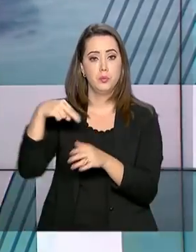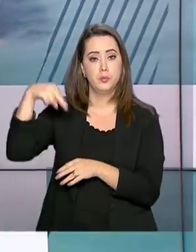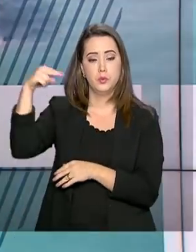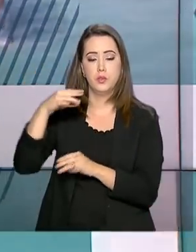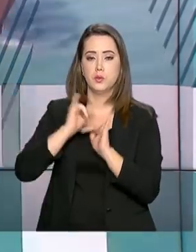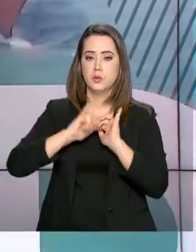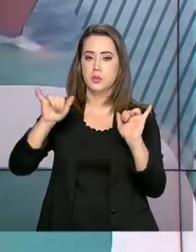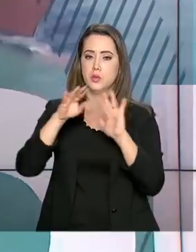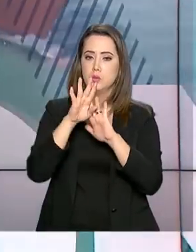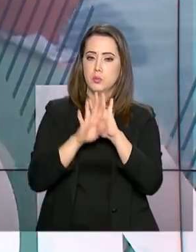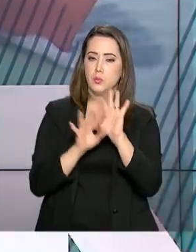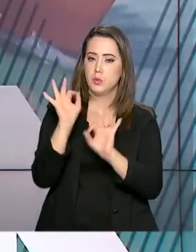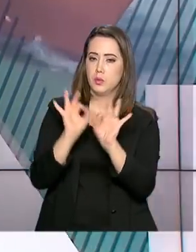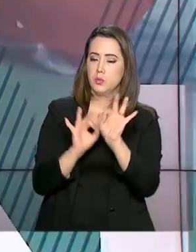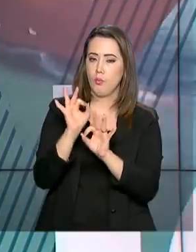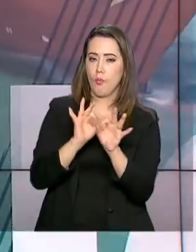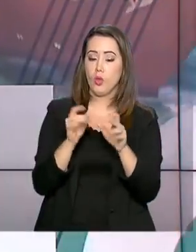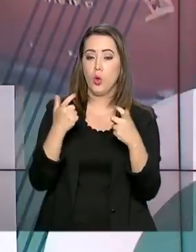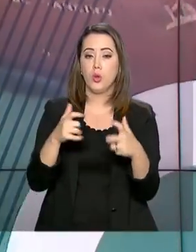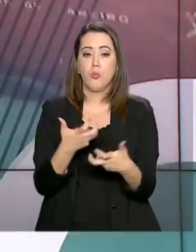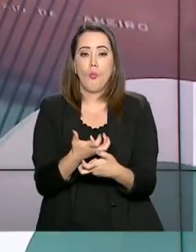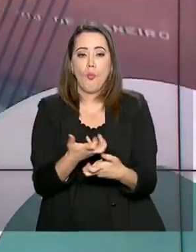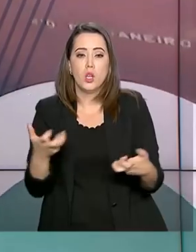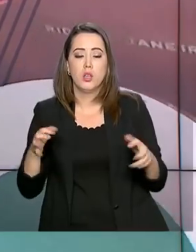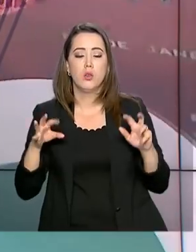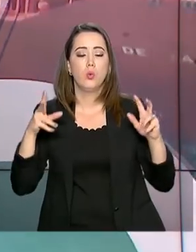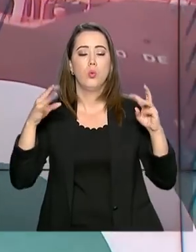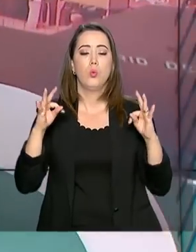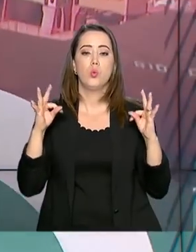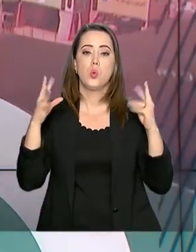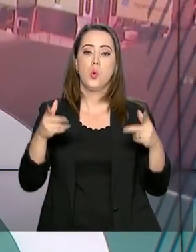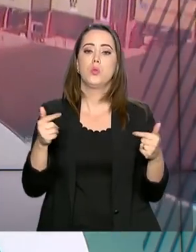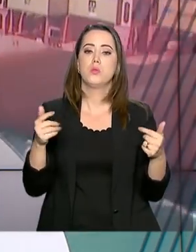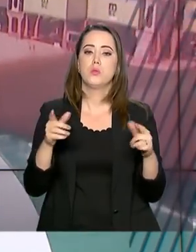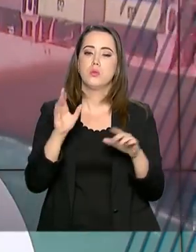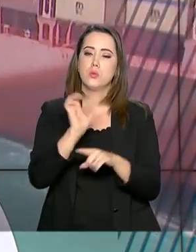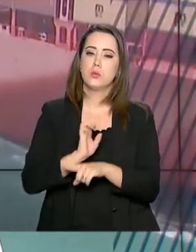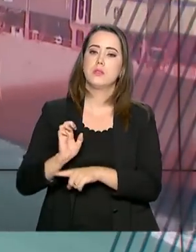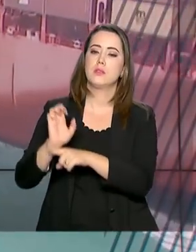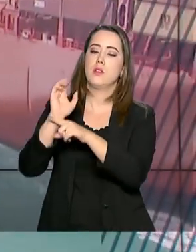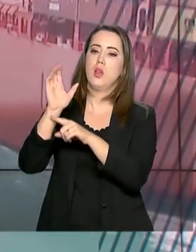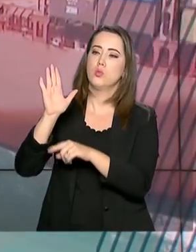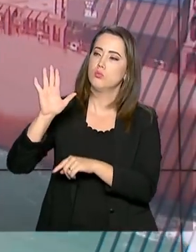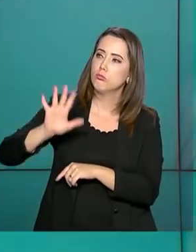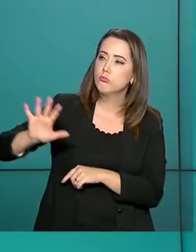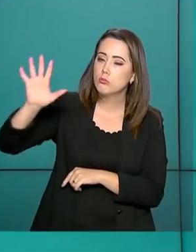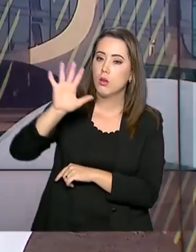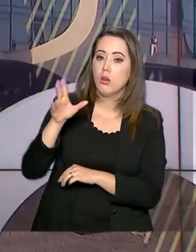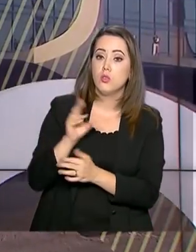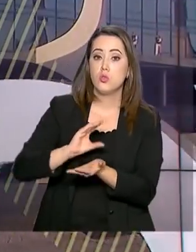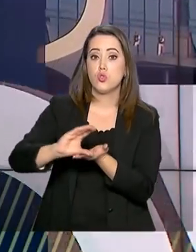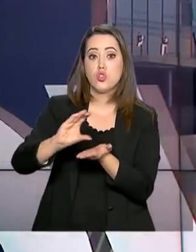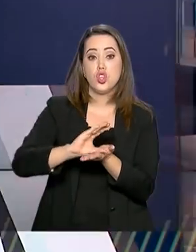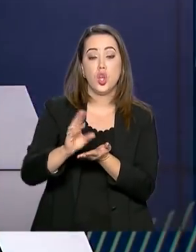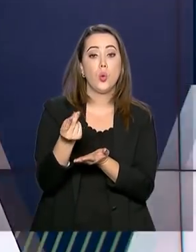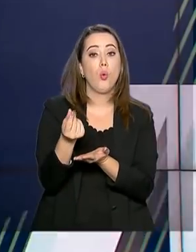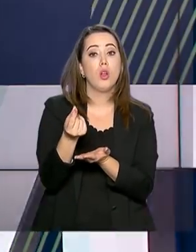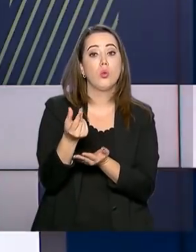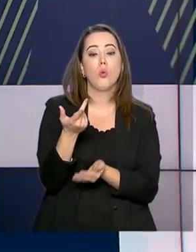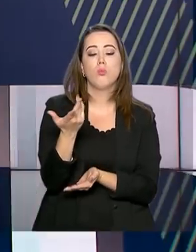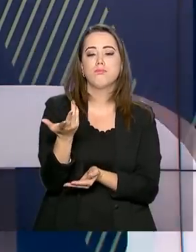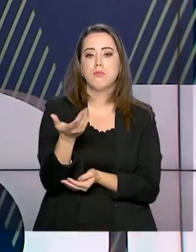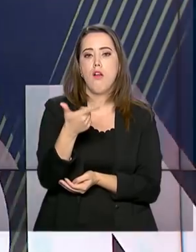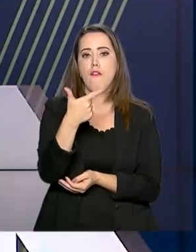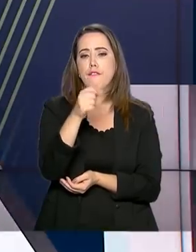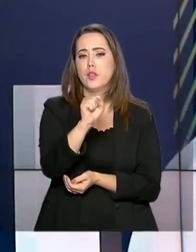desenvolvimento ao semiárido com participação de todos os estados da região, que deve contar com recursos de até 28 bilhões